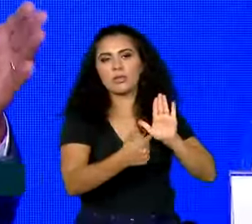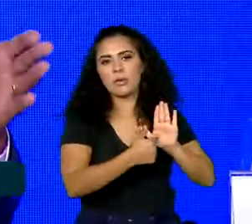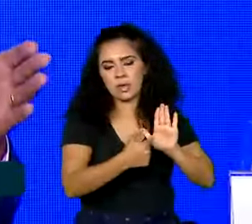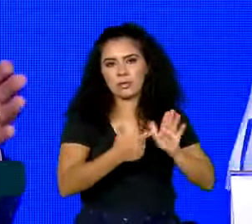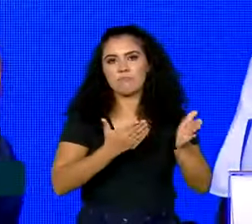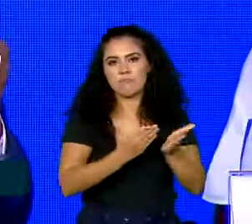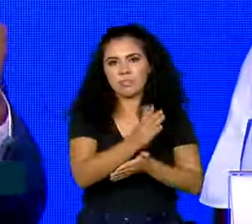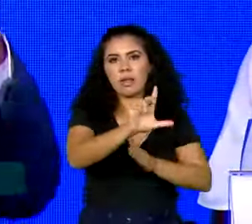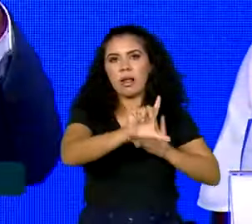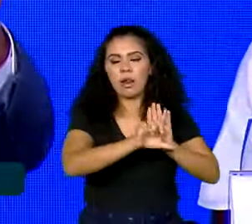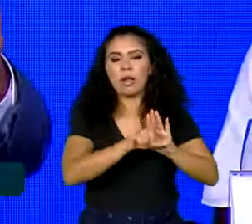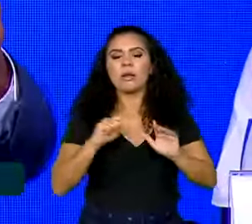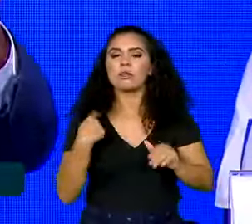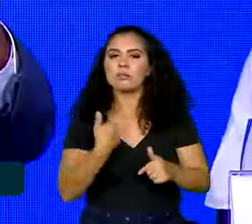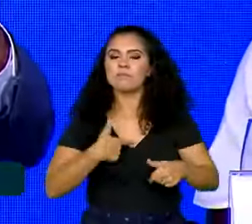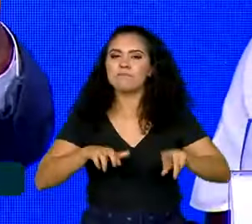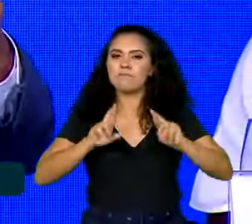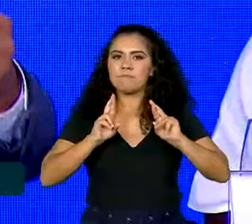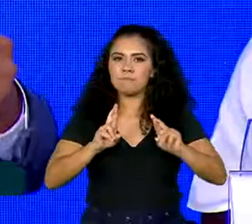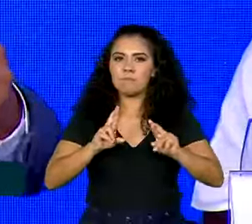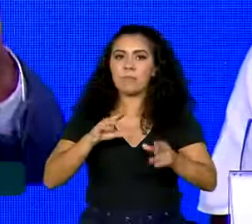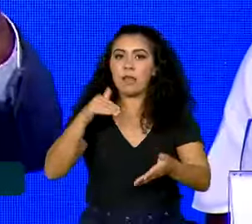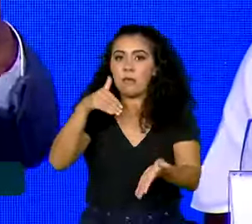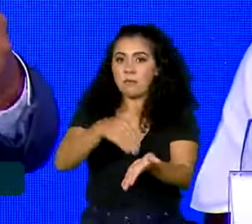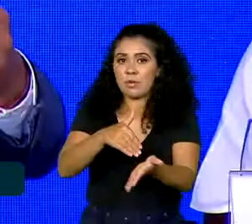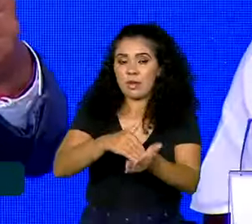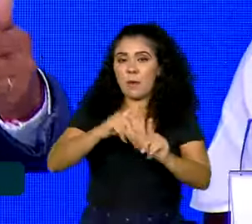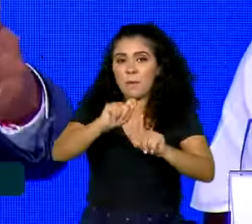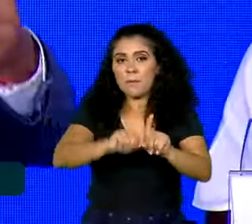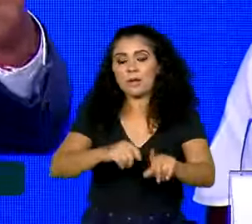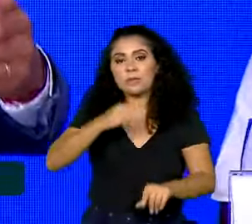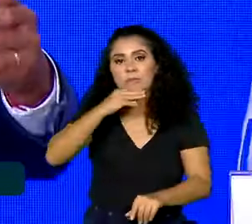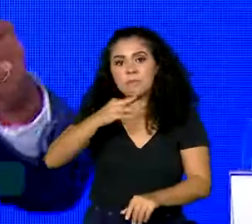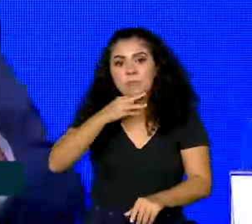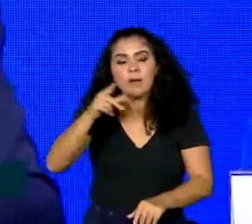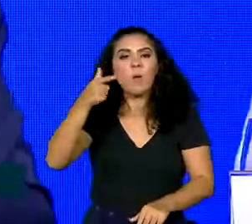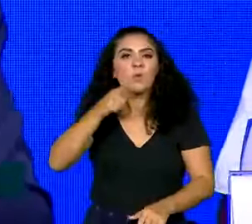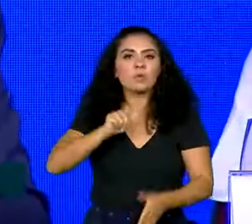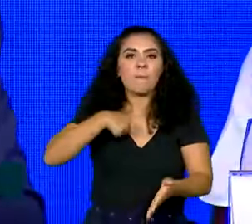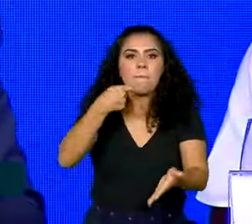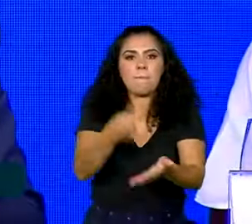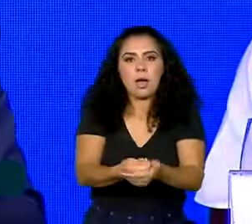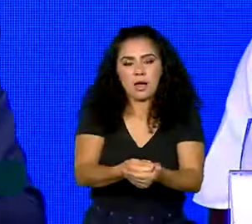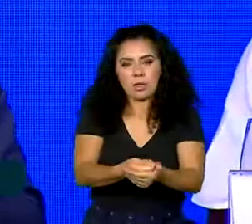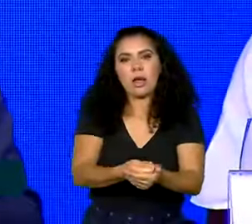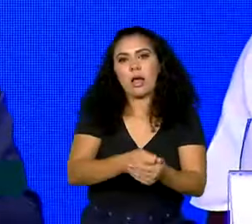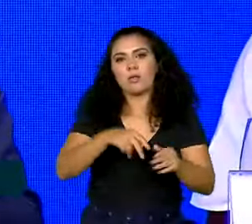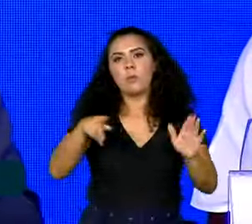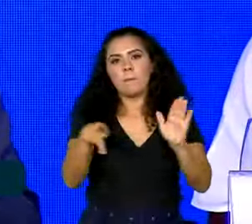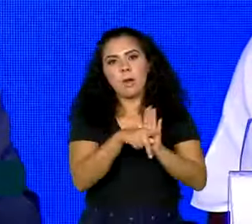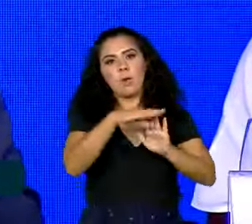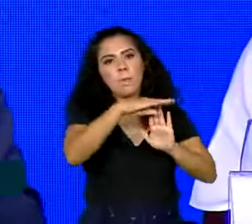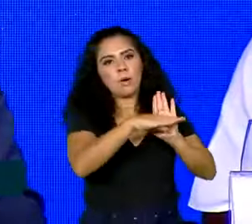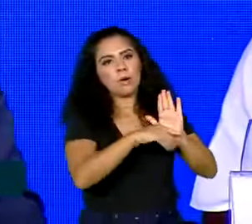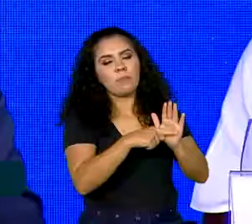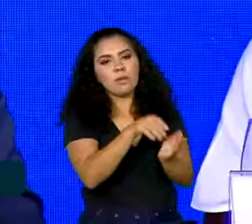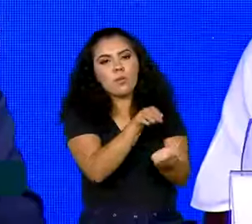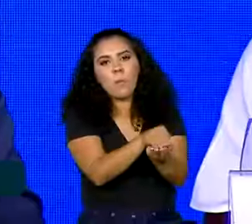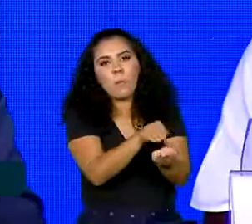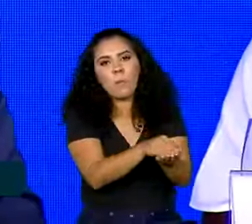expectativa que possa fazer, até o final de março, o primeiro pagamento do programa Pé de Meia,